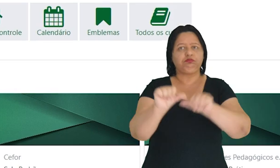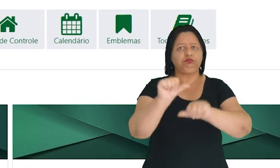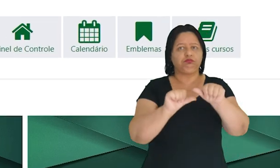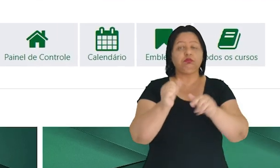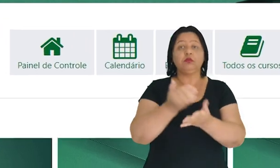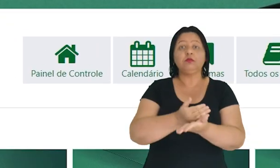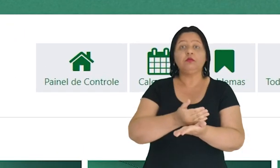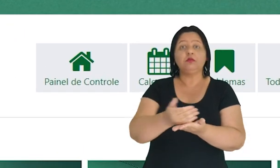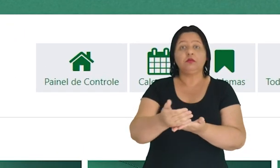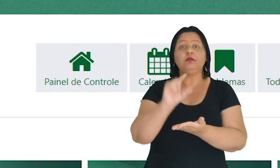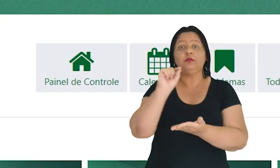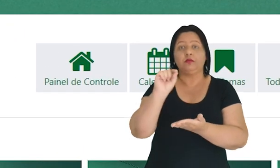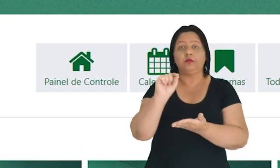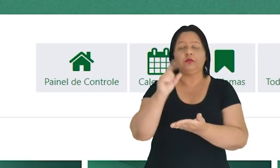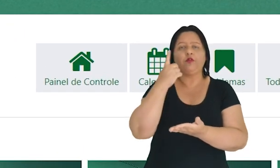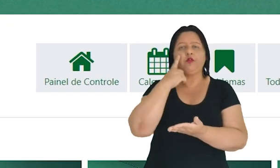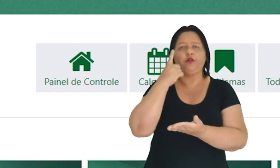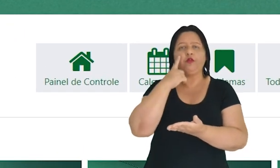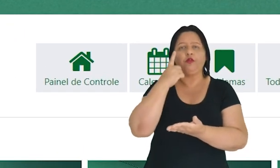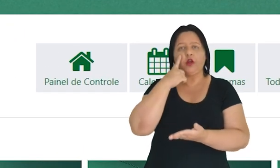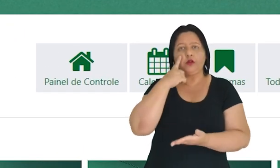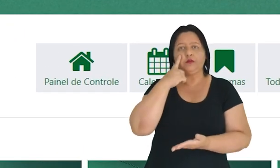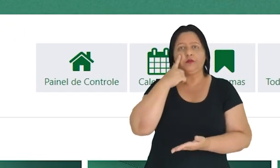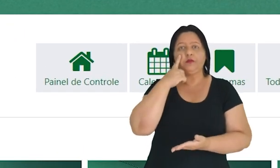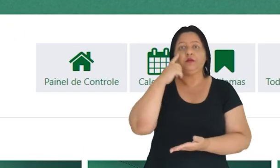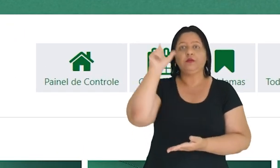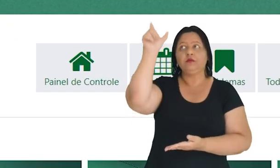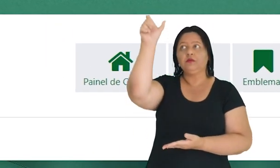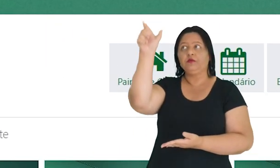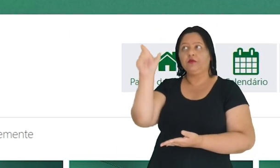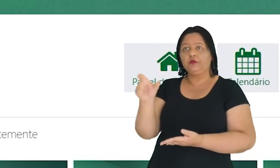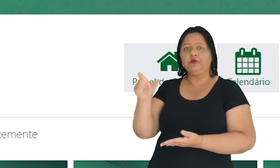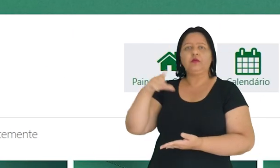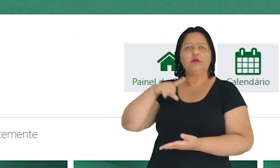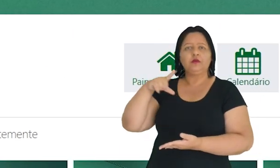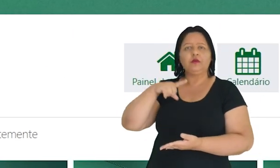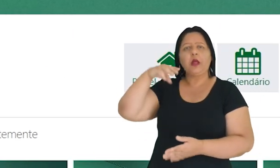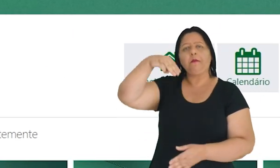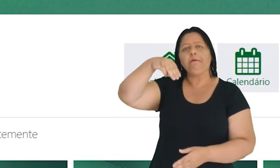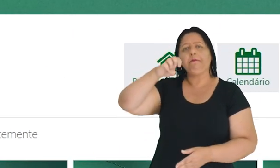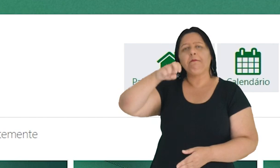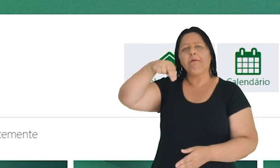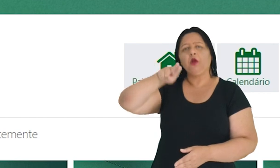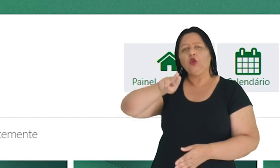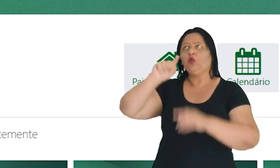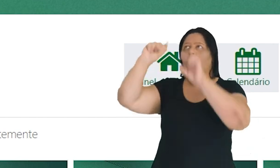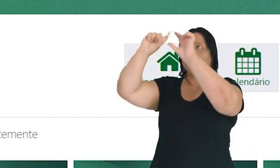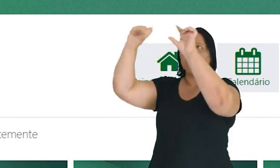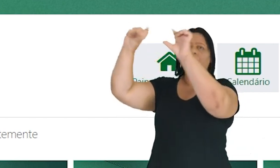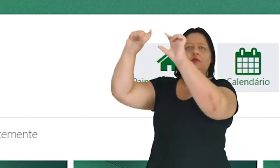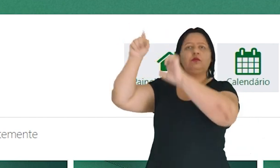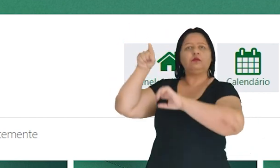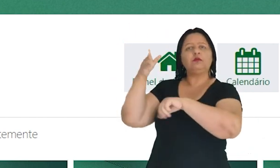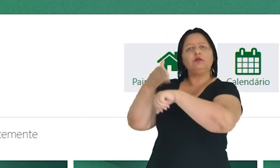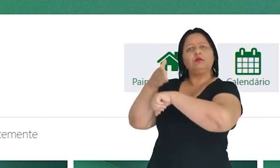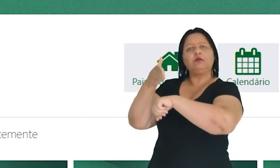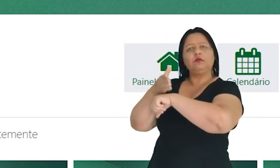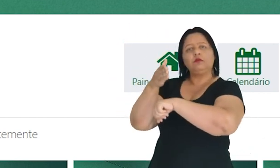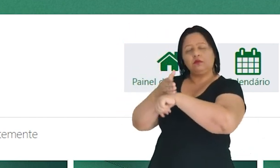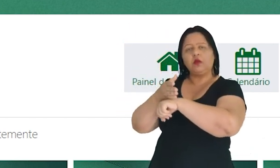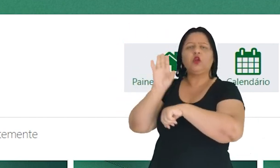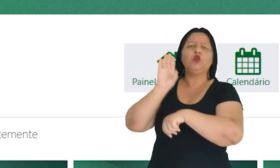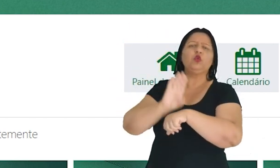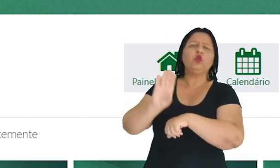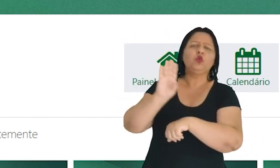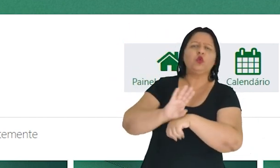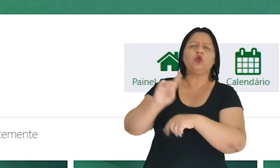começar aqui pela lateral, onde encontramos um menu suspenso, que vai nos dar acesso também aos